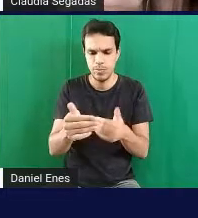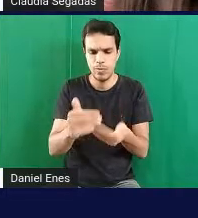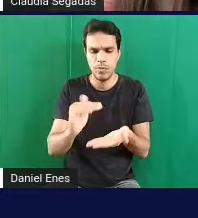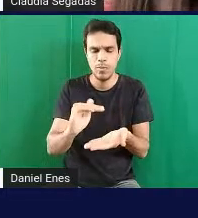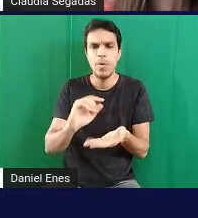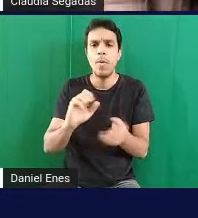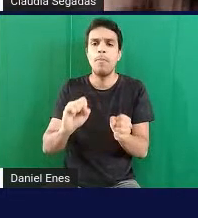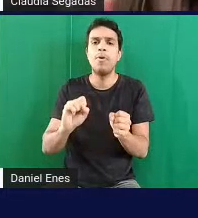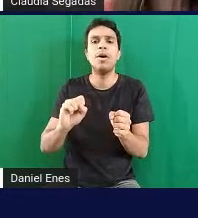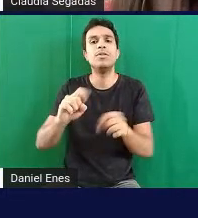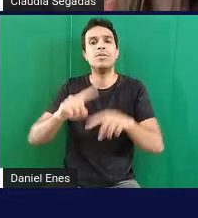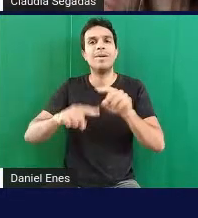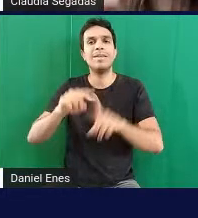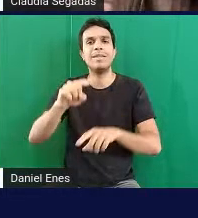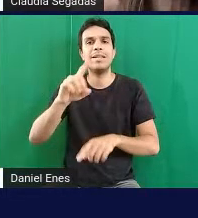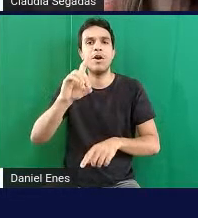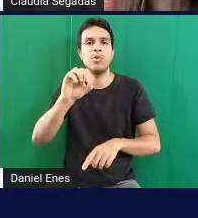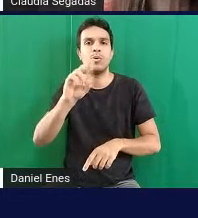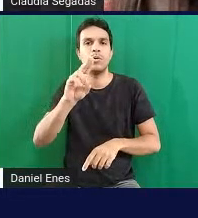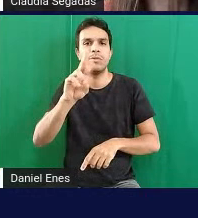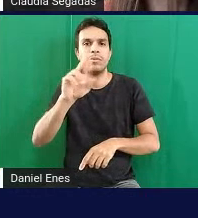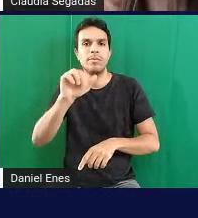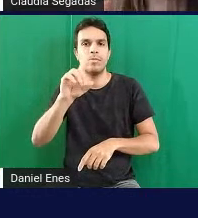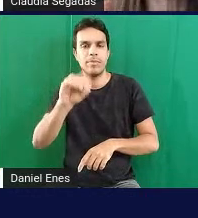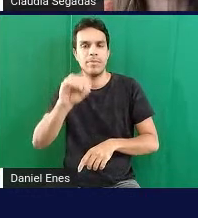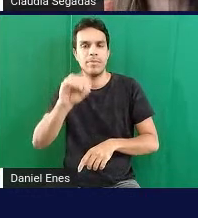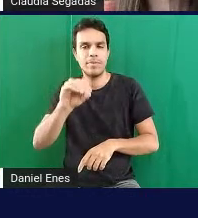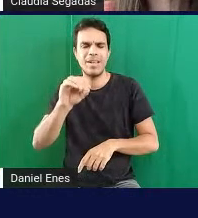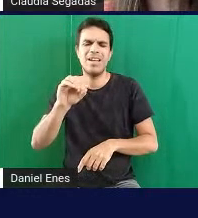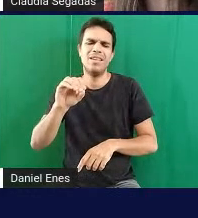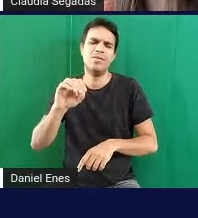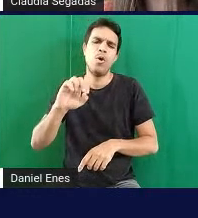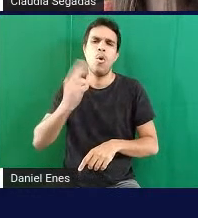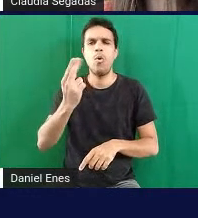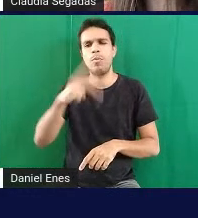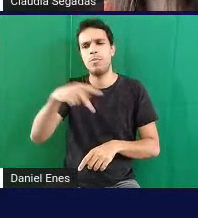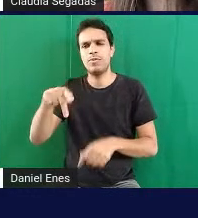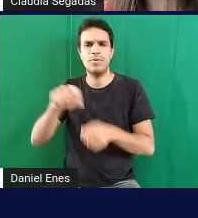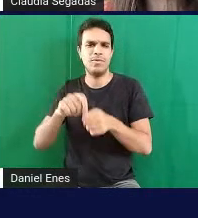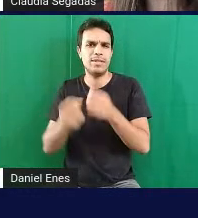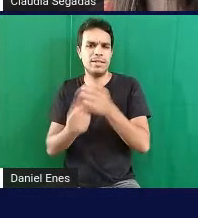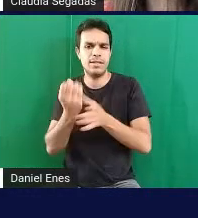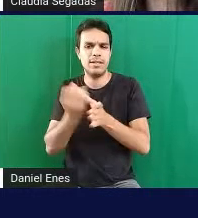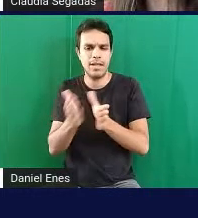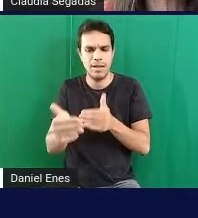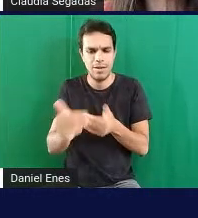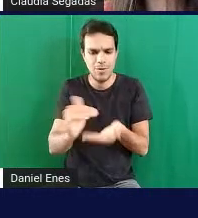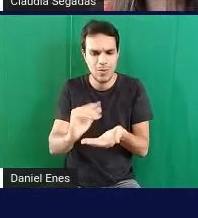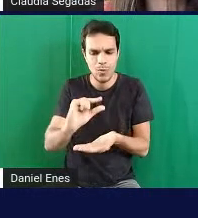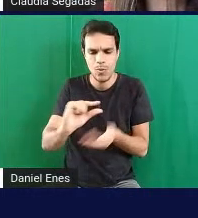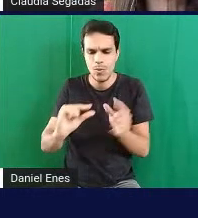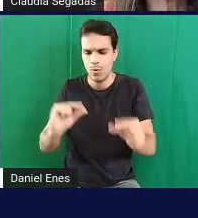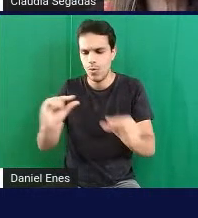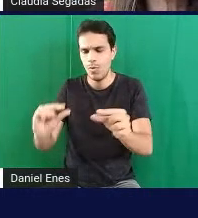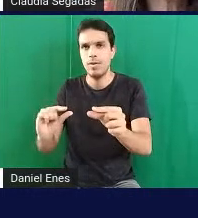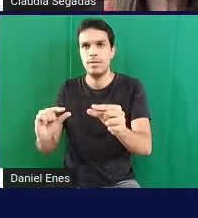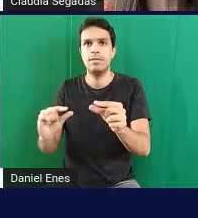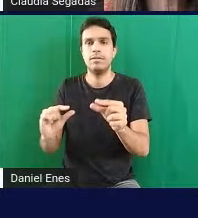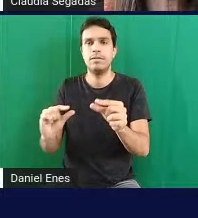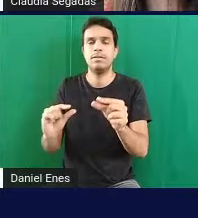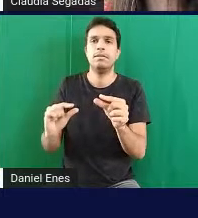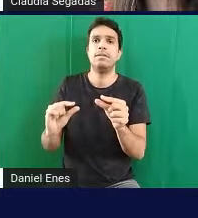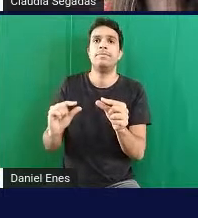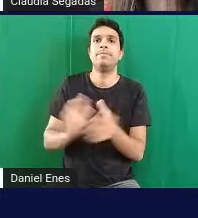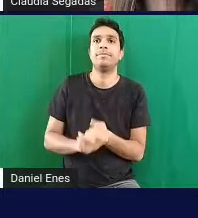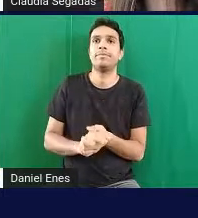o professor pode utilizar qualquer outro material ou confeccionar o seu cubinho em cada figura coloque dois cubinhos sabendo que